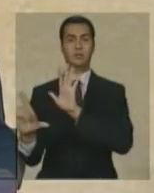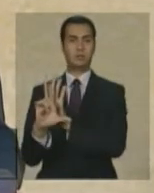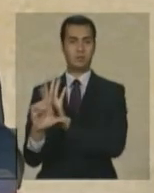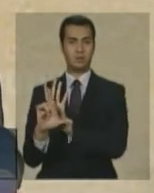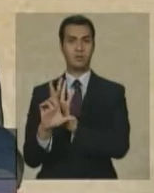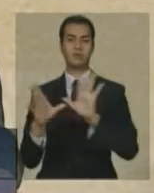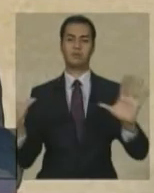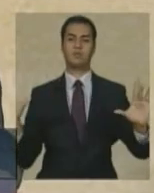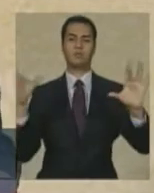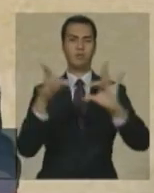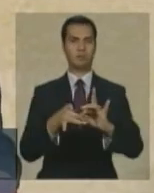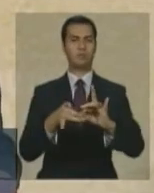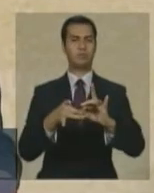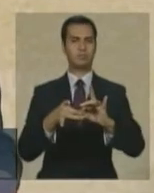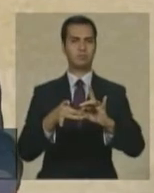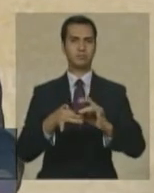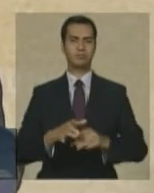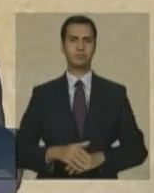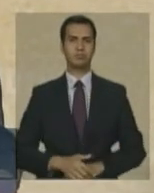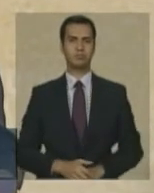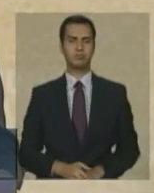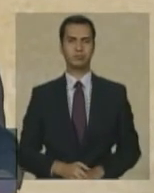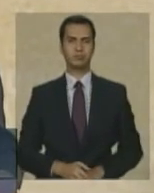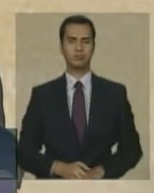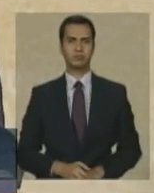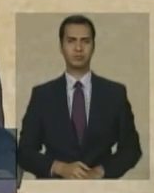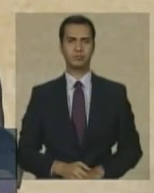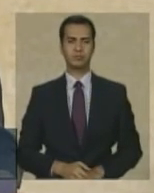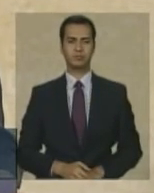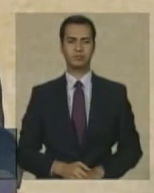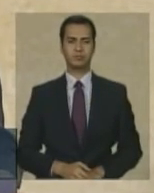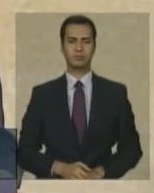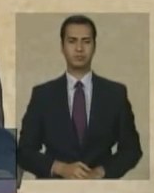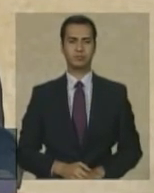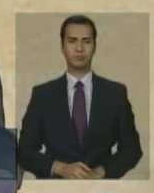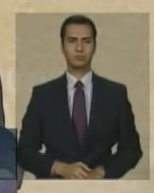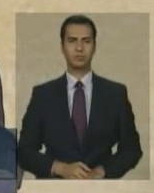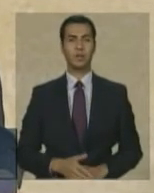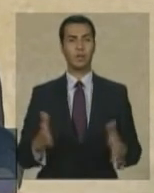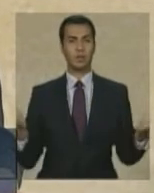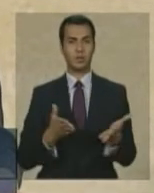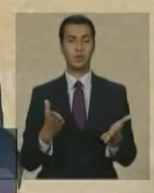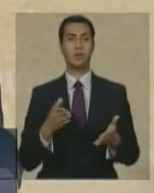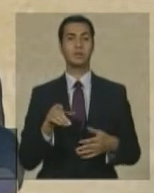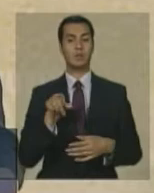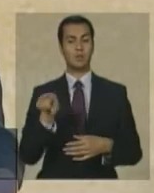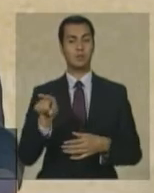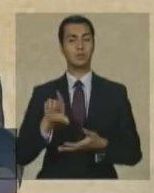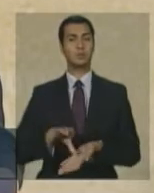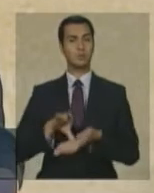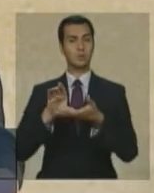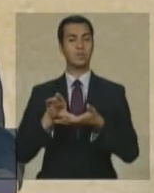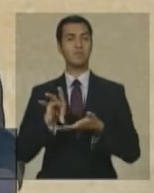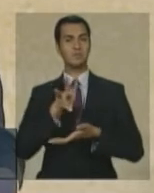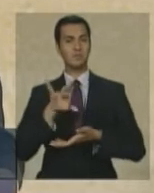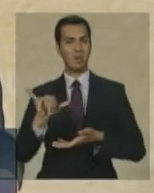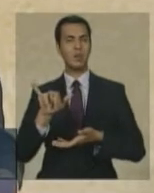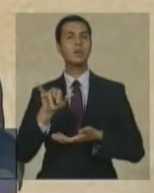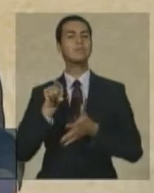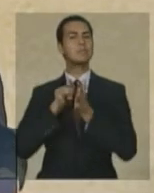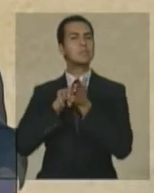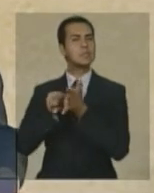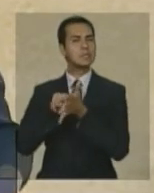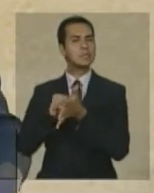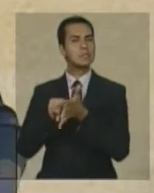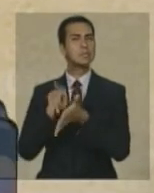pré-requisito para a outra e isso lançará luzes sobre períodos da nossa história